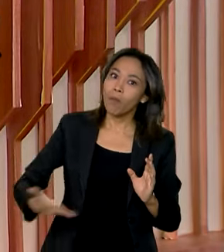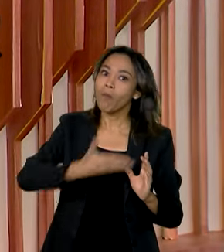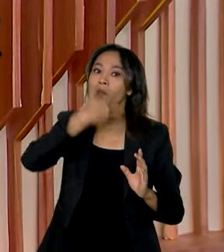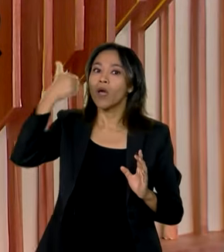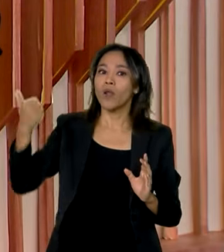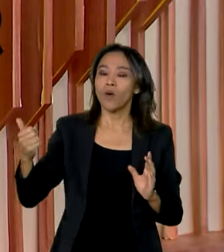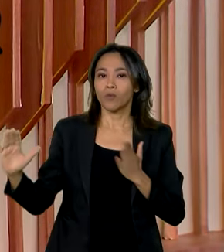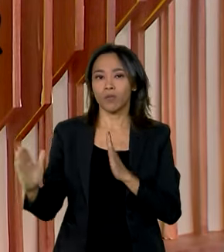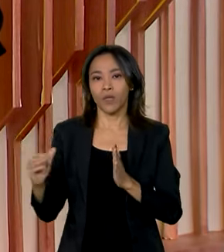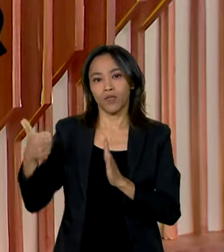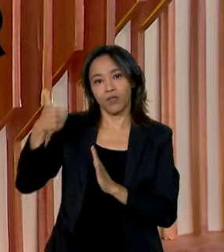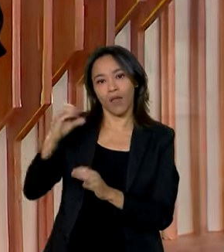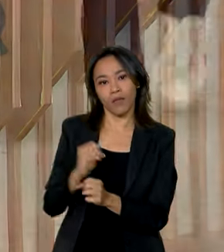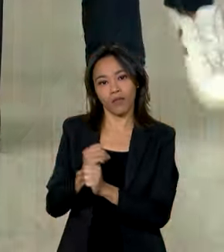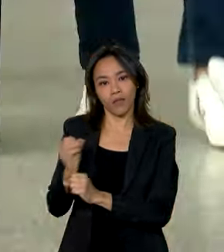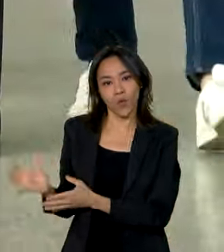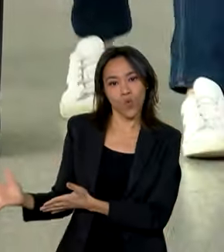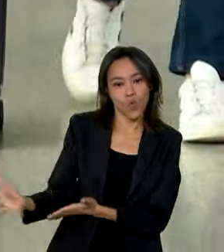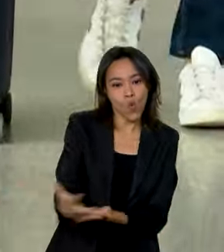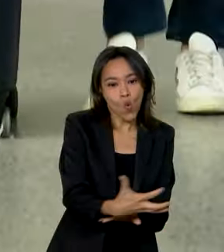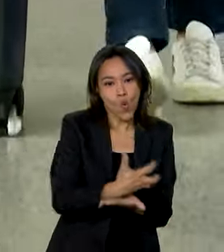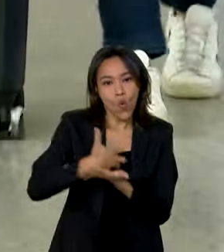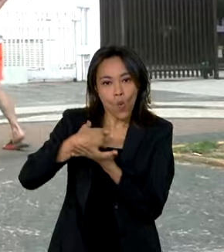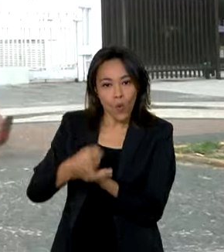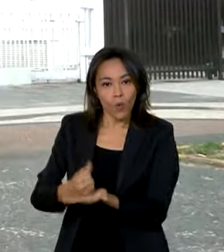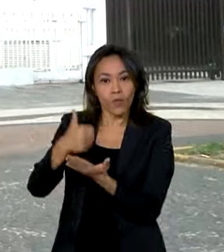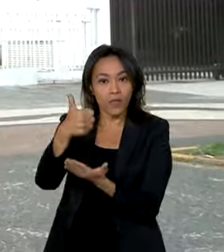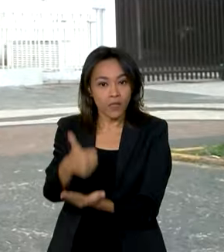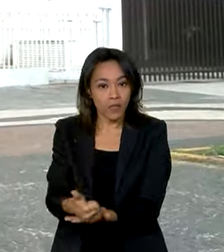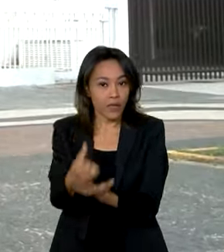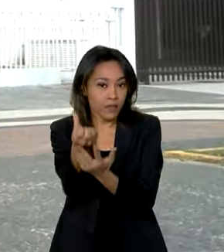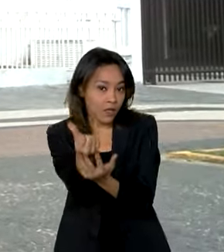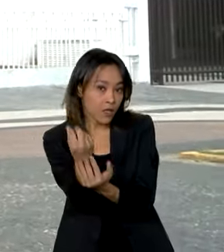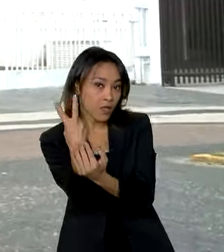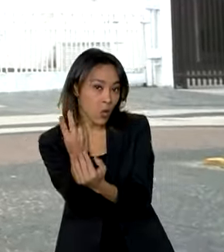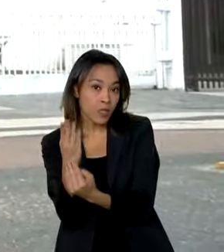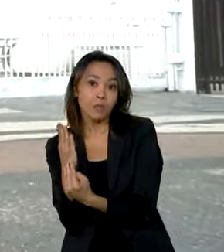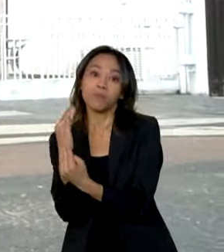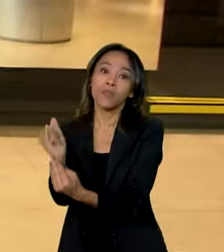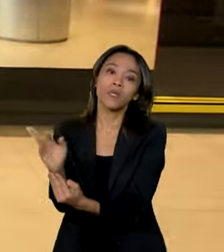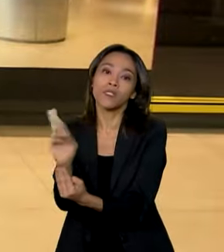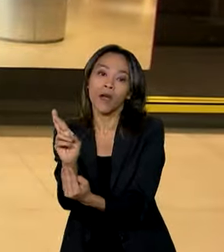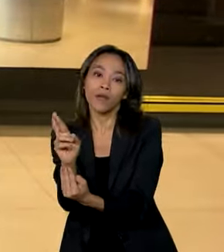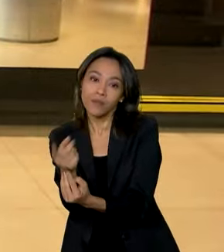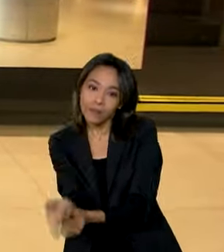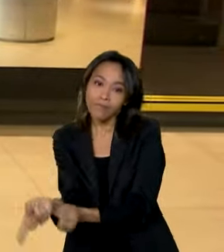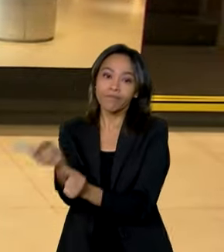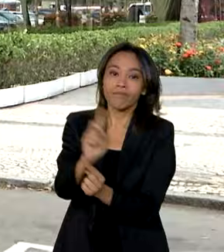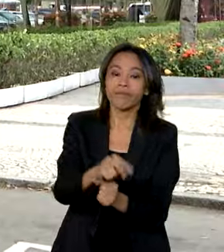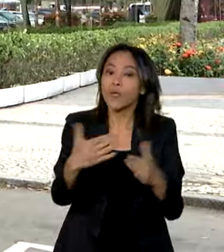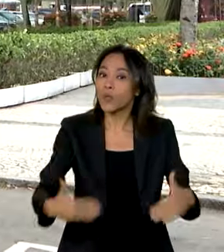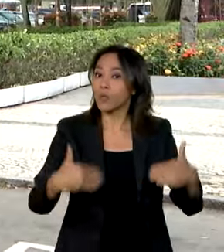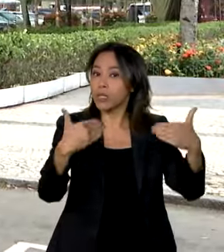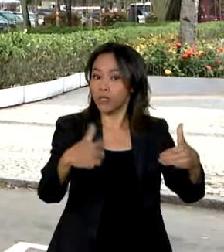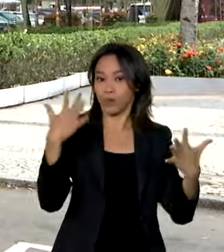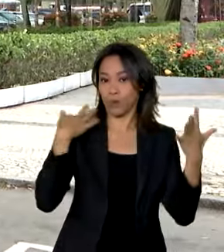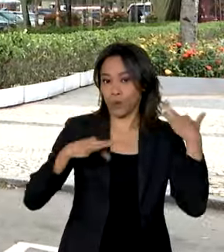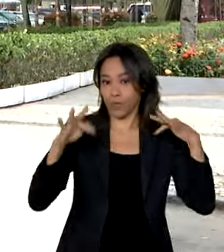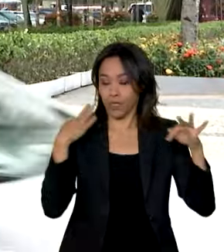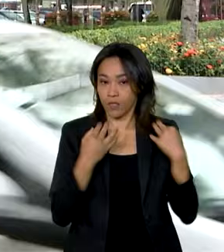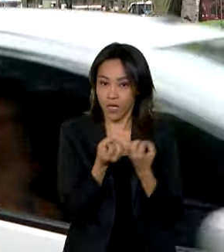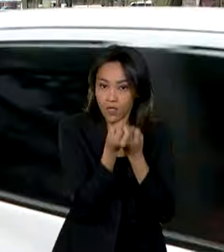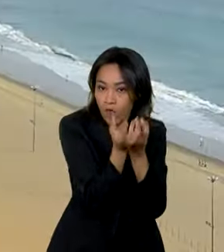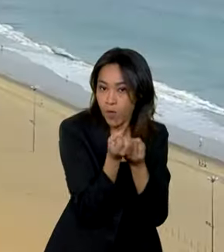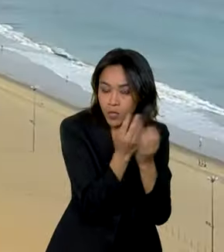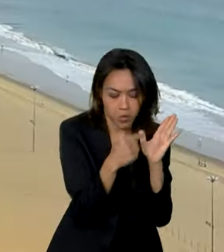em uma década. A arrecadação passou de 162 bilhões de reais. Para o Ministério do Turismo, os